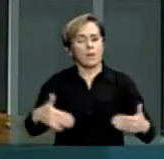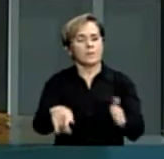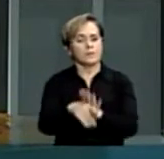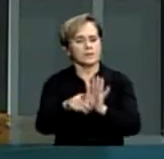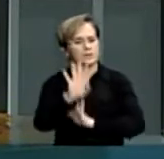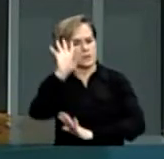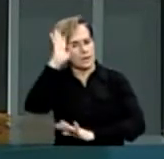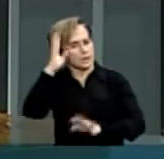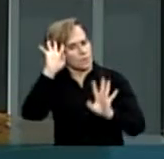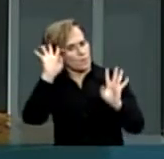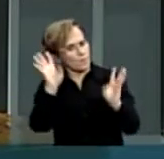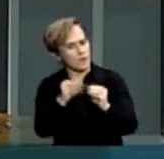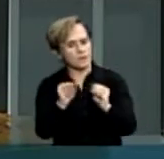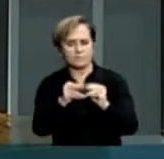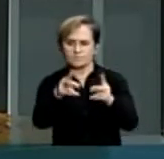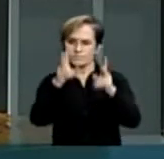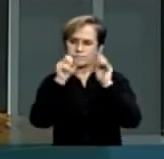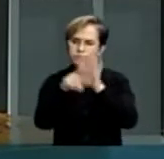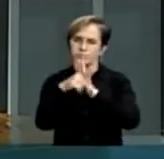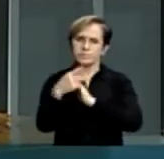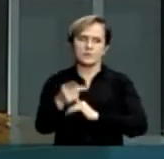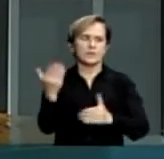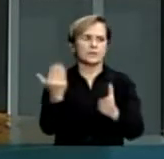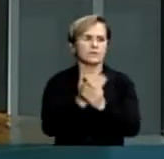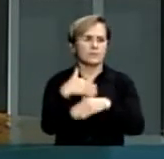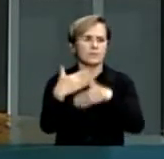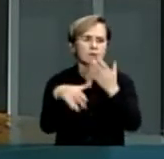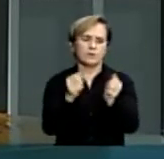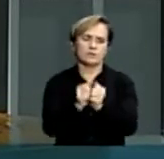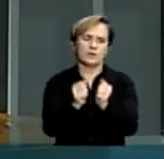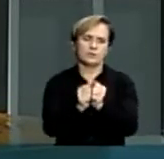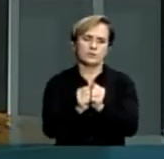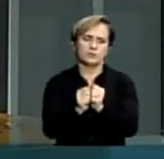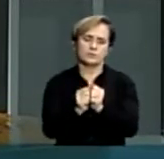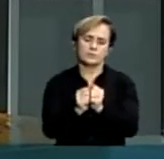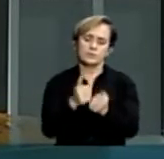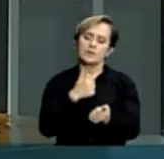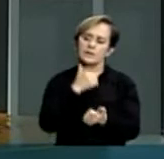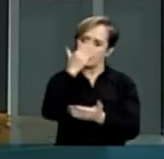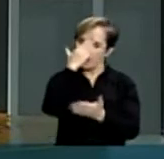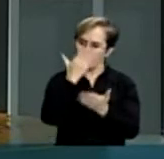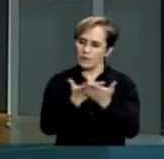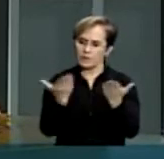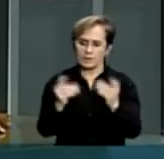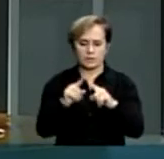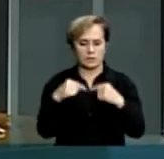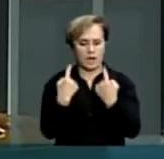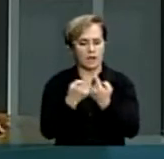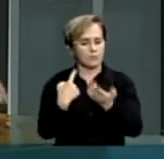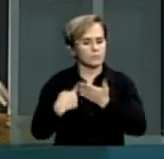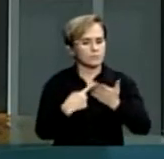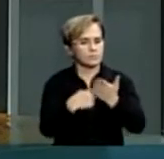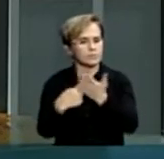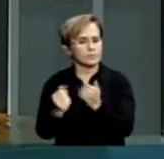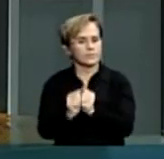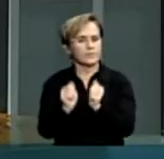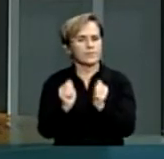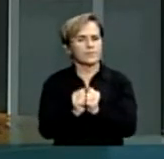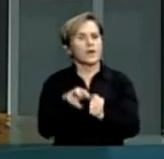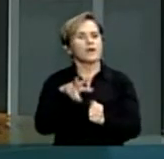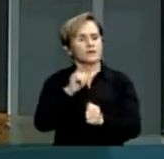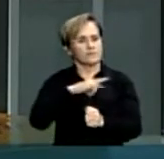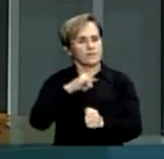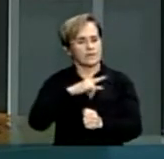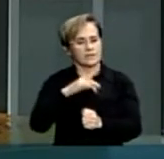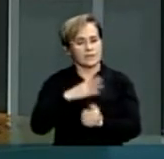sensibilidade, compreender esse processo e acredito que nessa reunião de negociação que vai